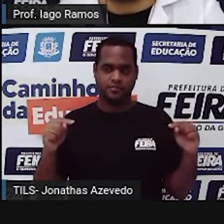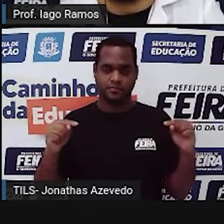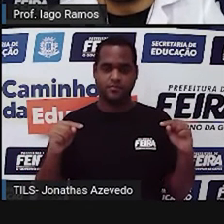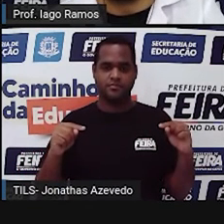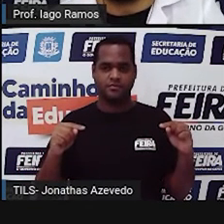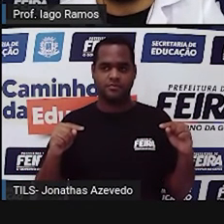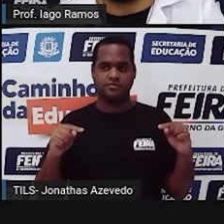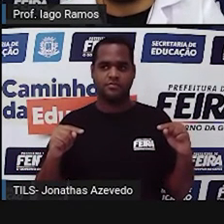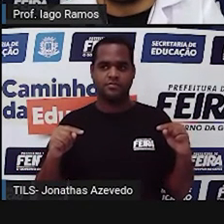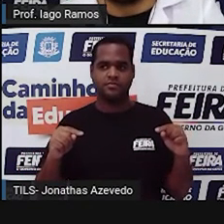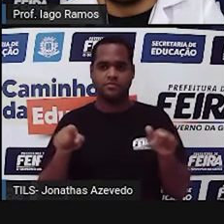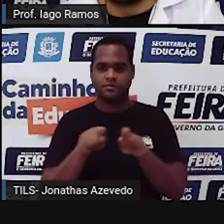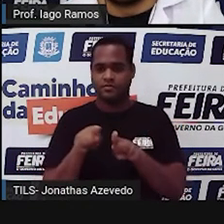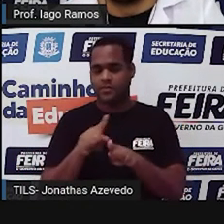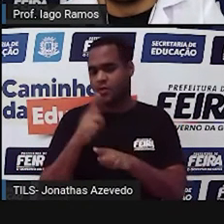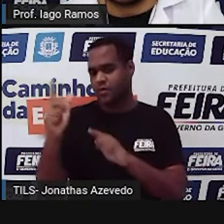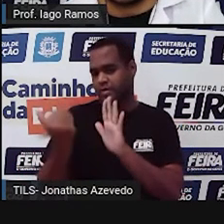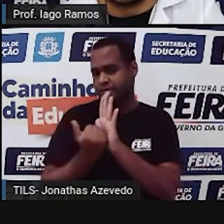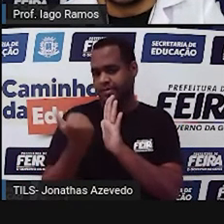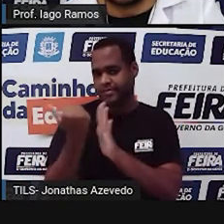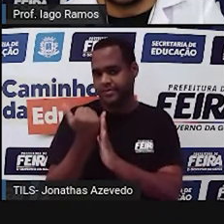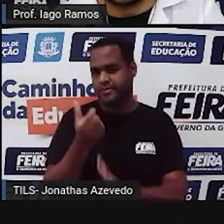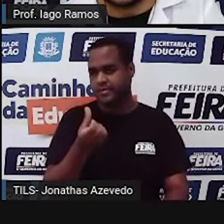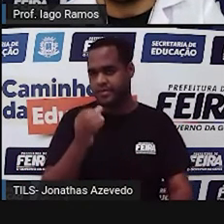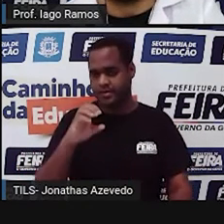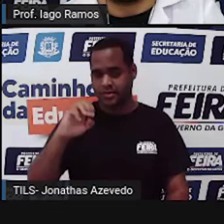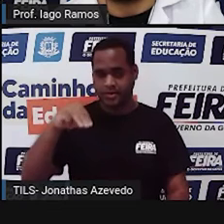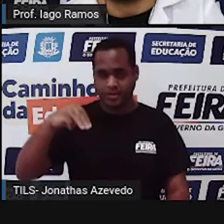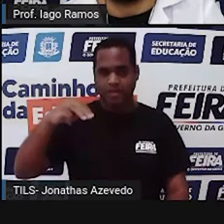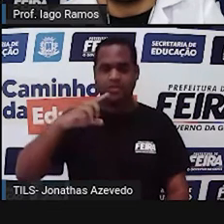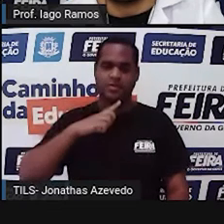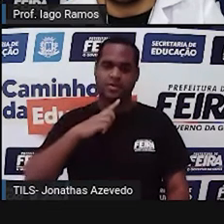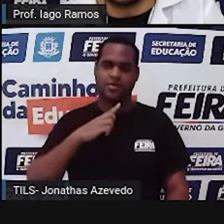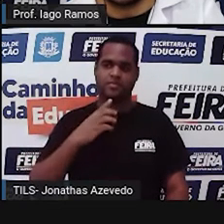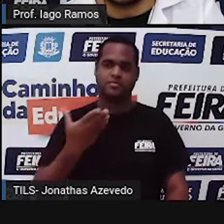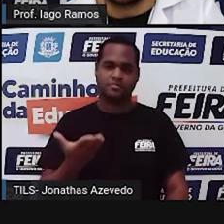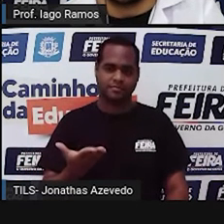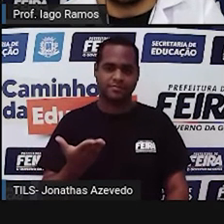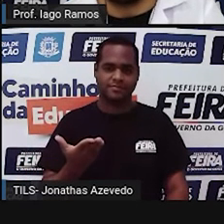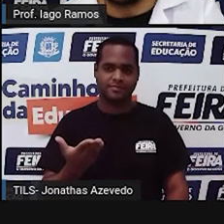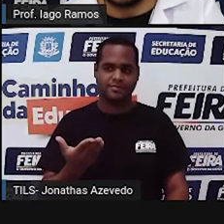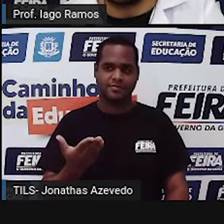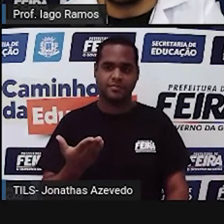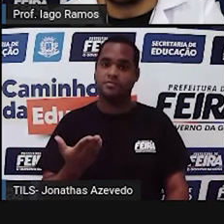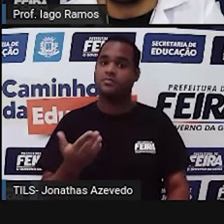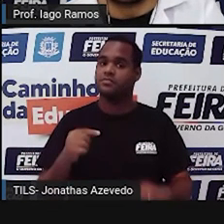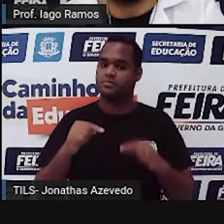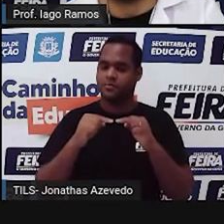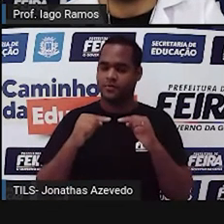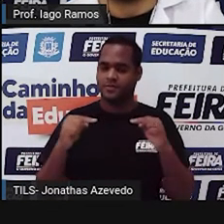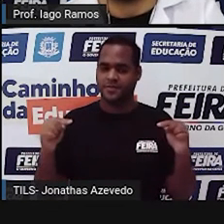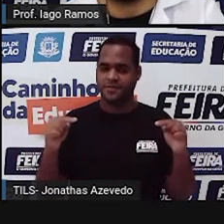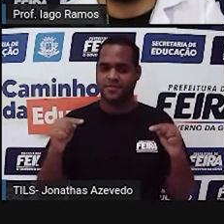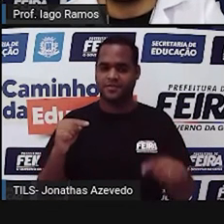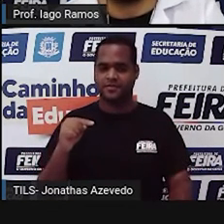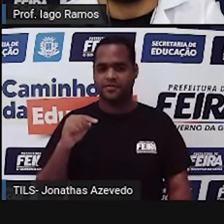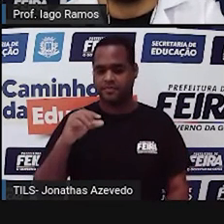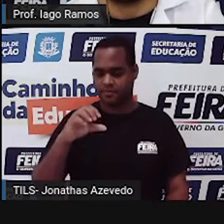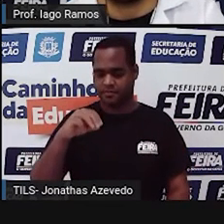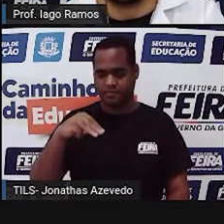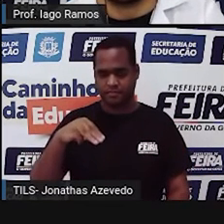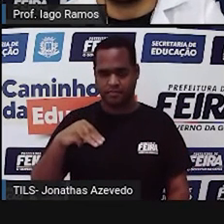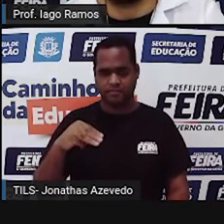E, além desse comprimento 6 centímetros, tá? Olha só, comprimento, tá? Esse 6